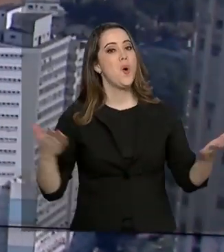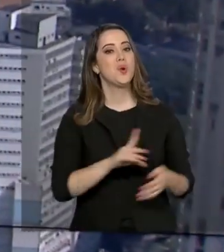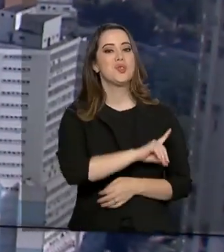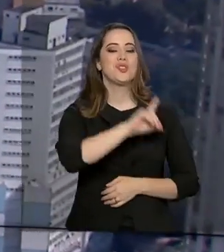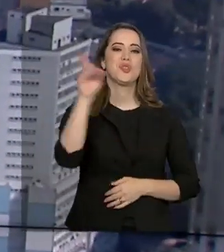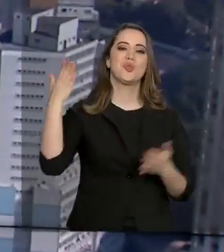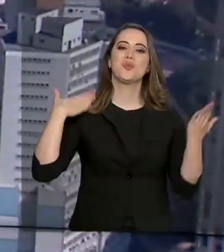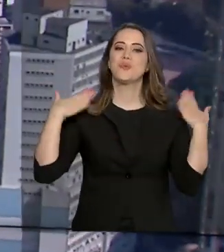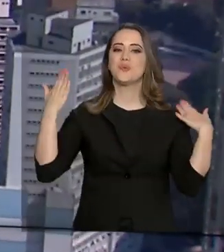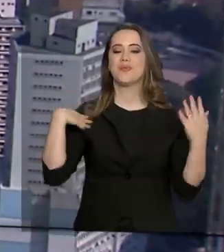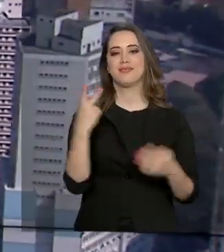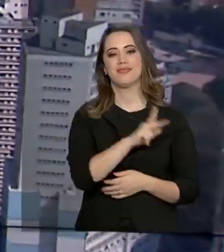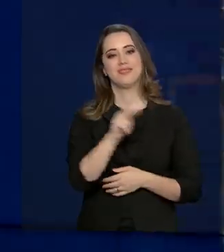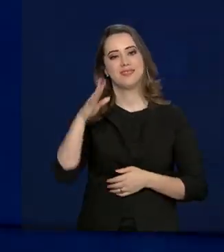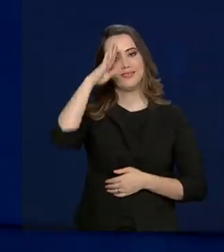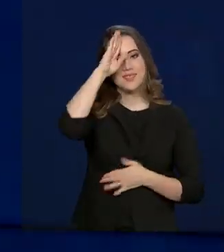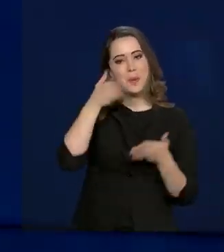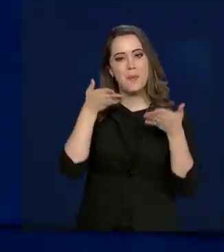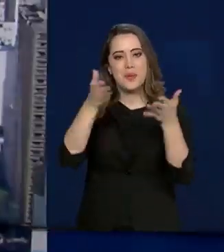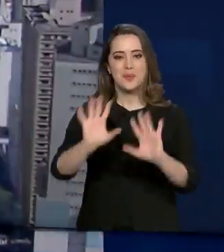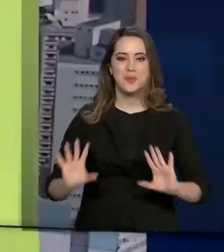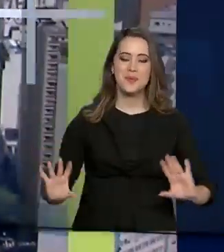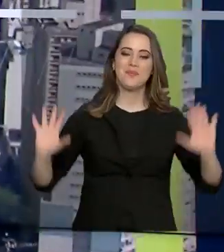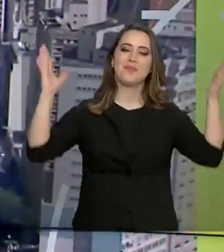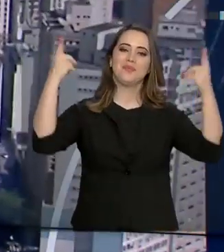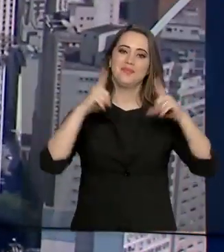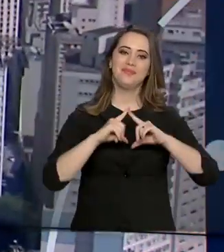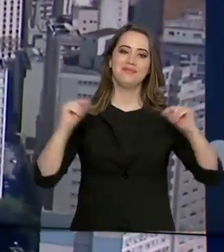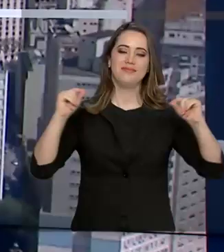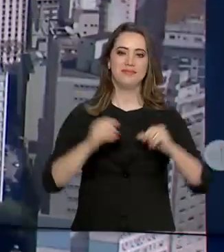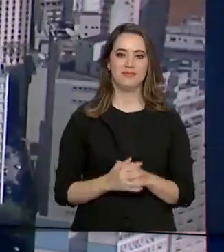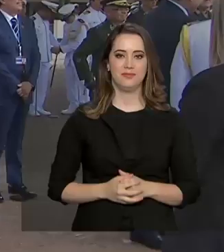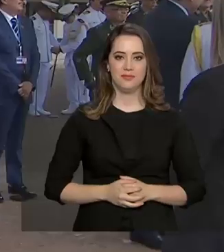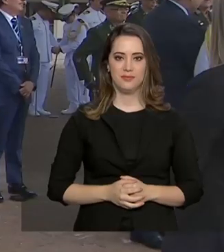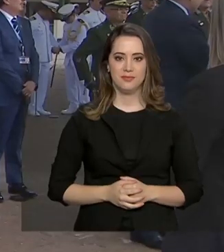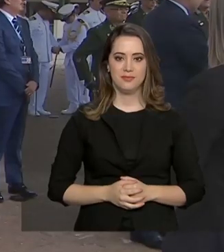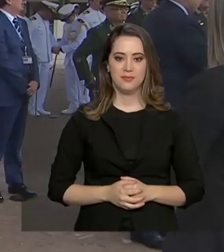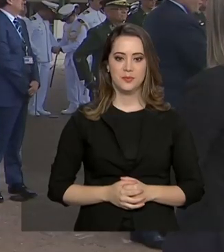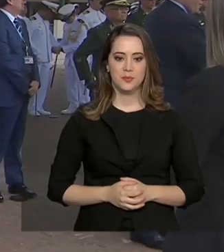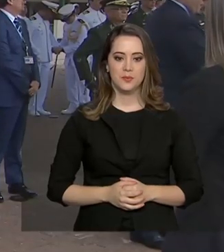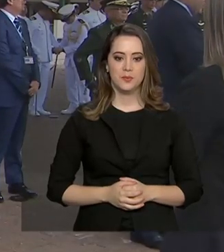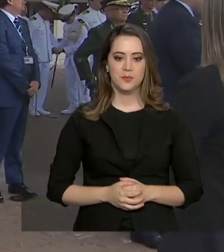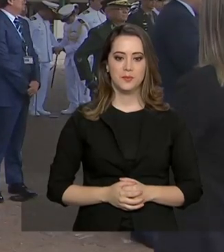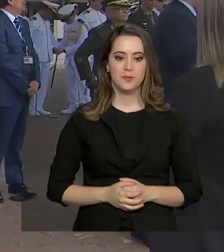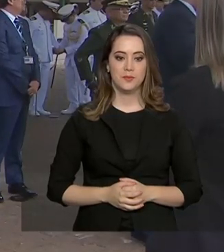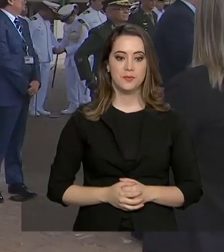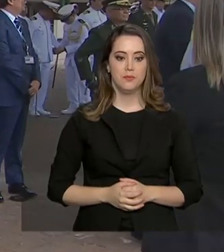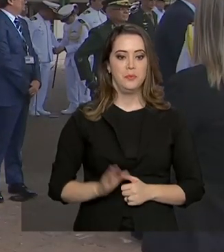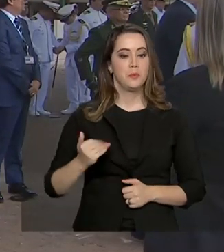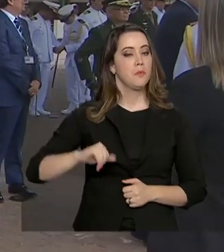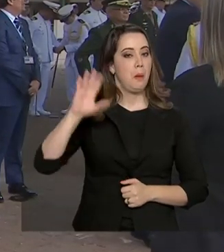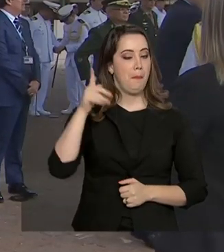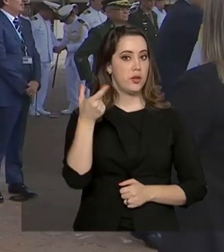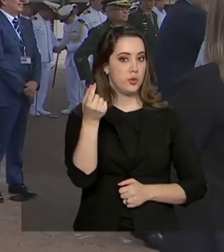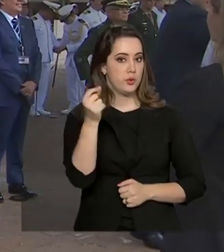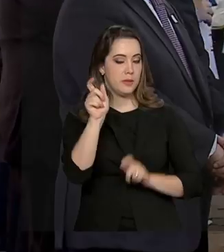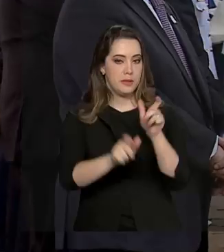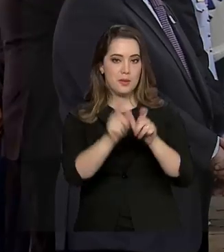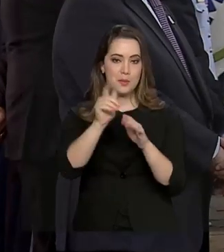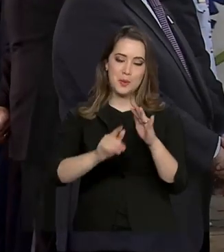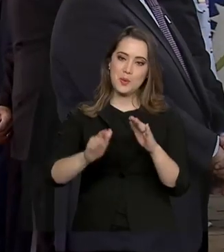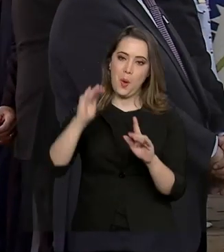O presidente Jair Bolsonaro participou das comemorações aqui em Brasília. Mais de 200 pessoas foram